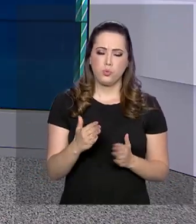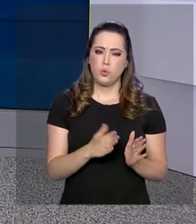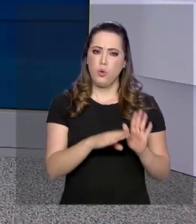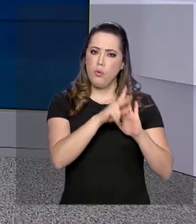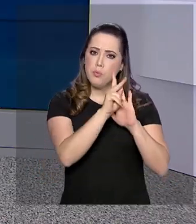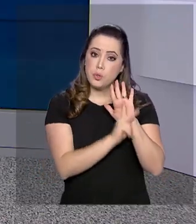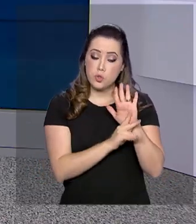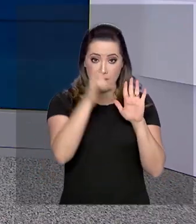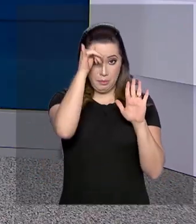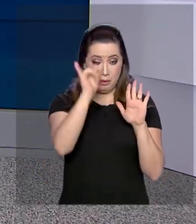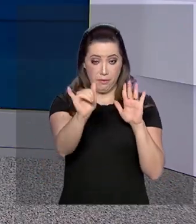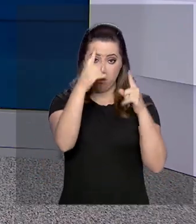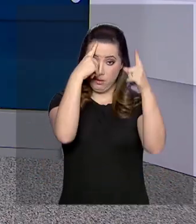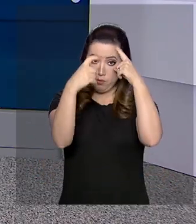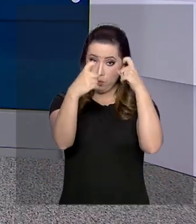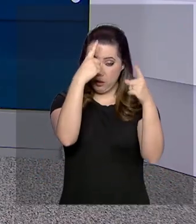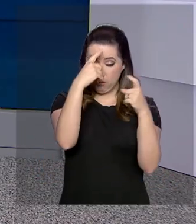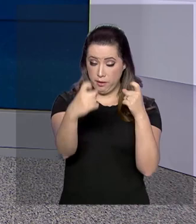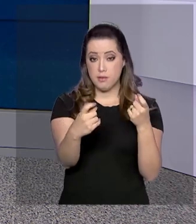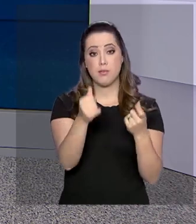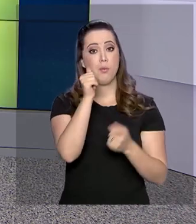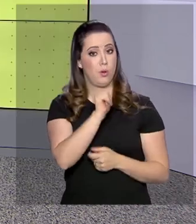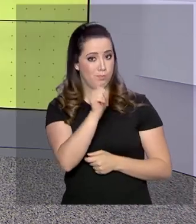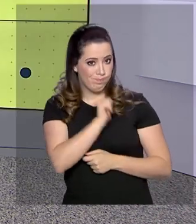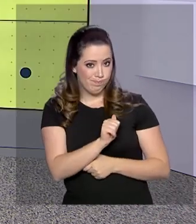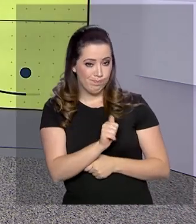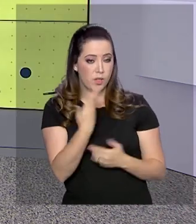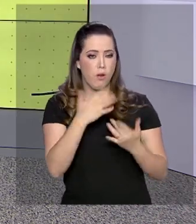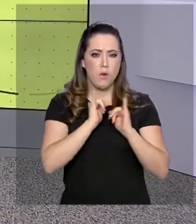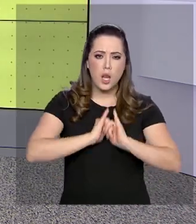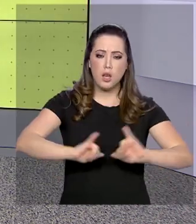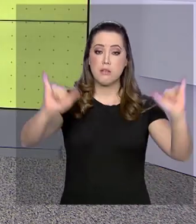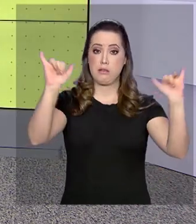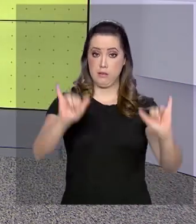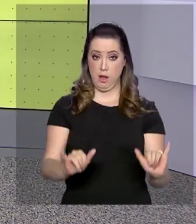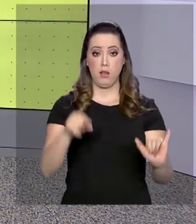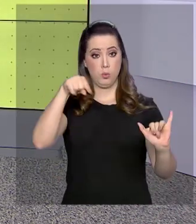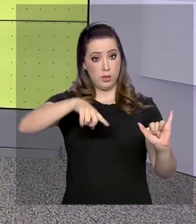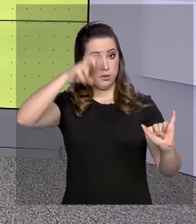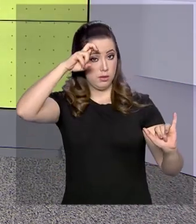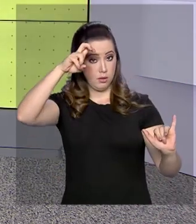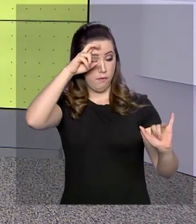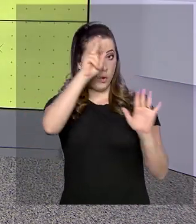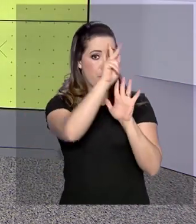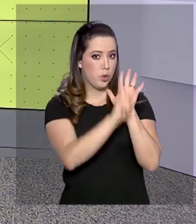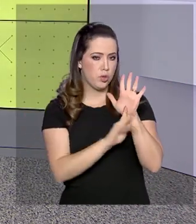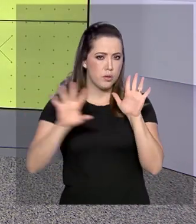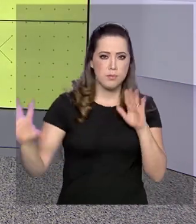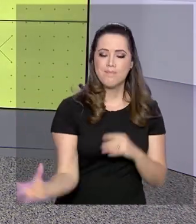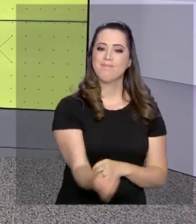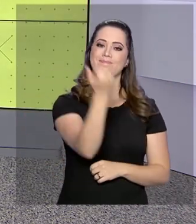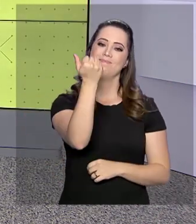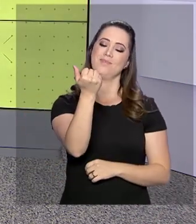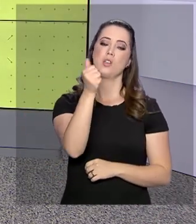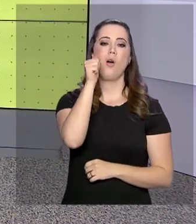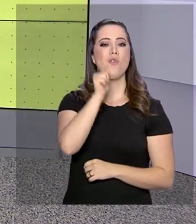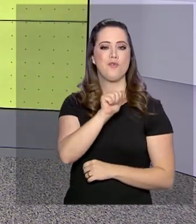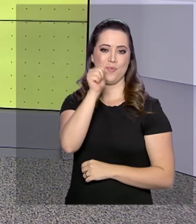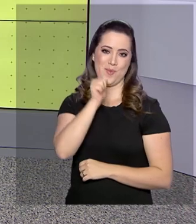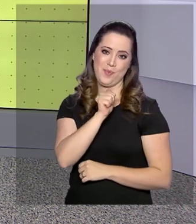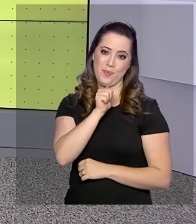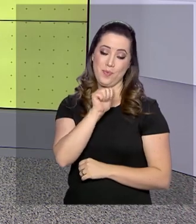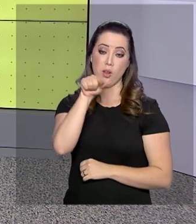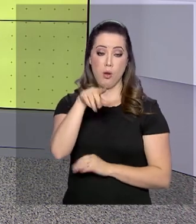a mulher. Foi lançado nesta quinta-feira o projeto Salve Uma Mulher, que deve mobilizar a sociedade e oferecer informação